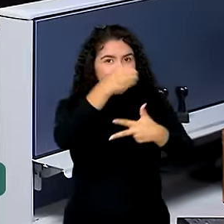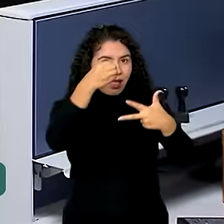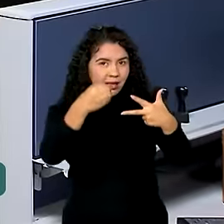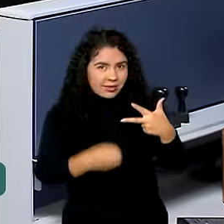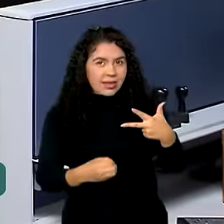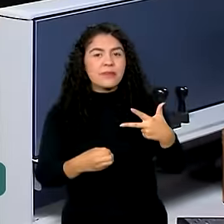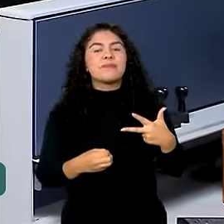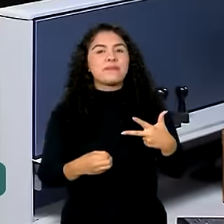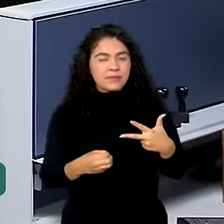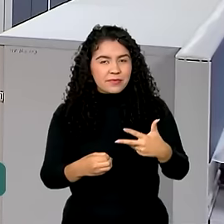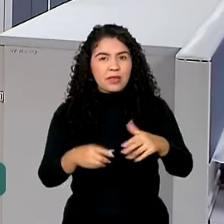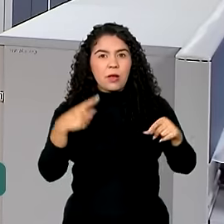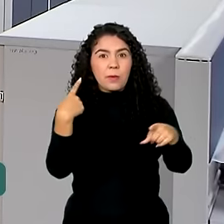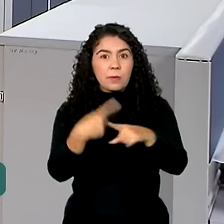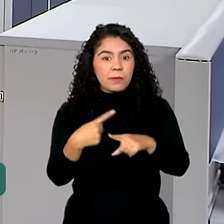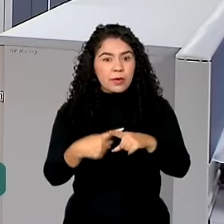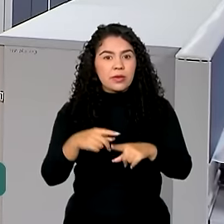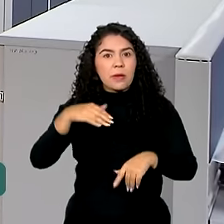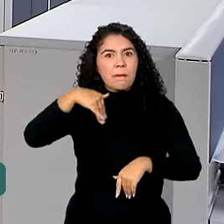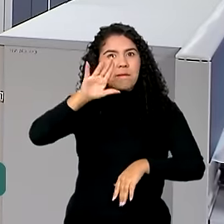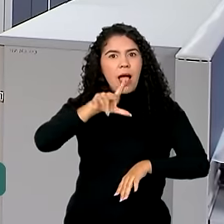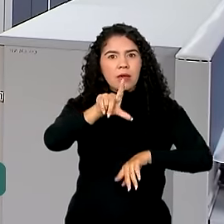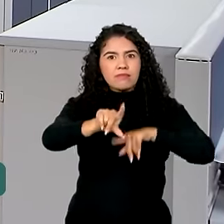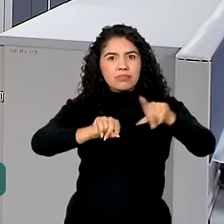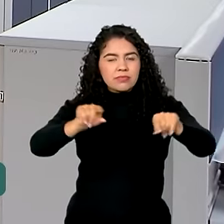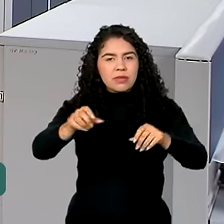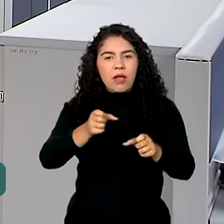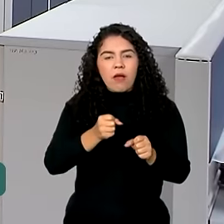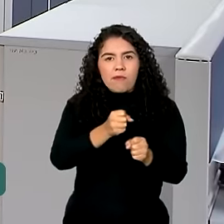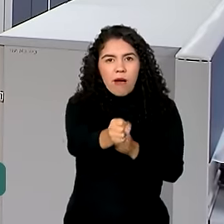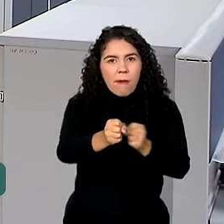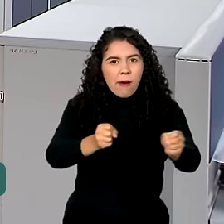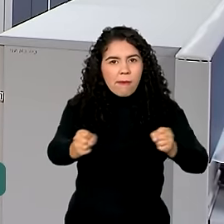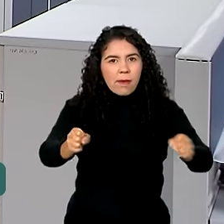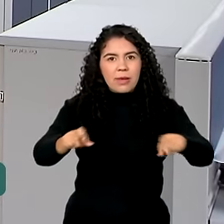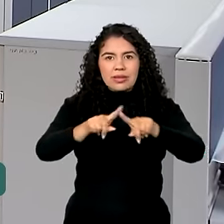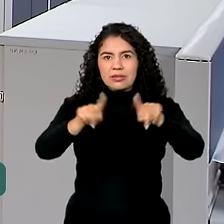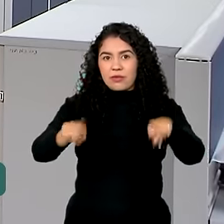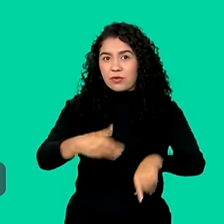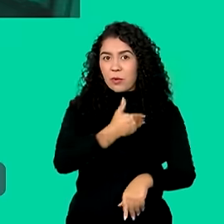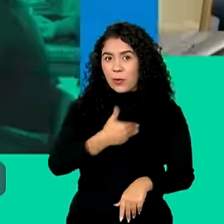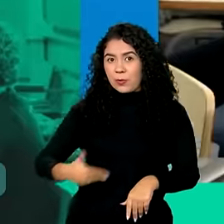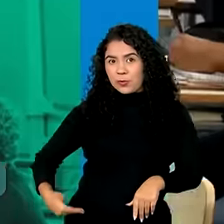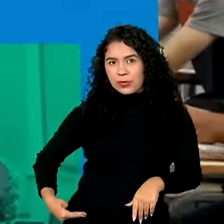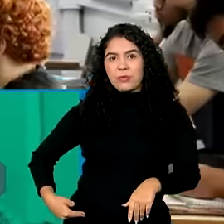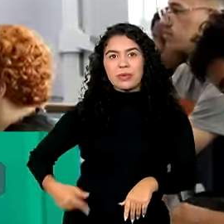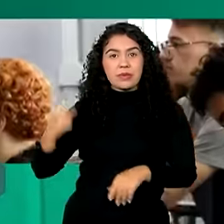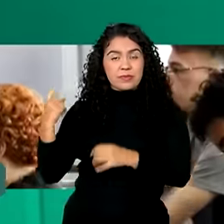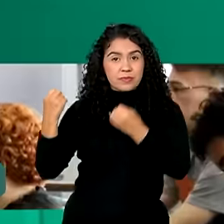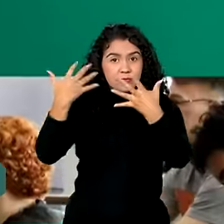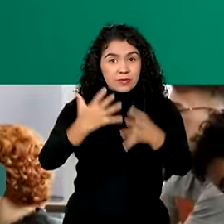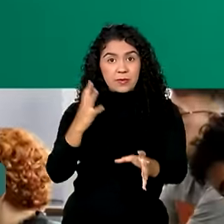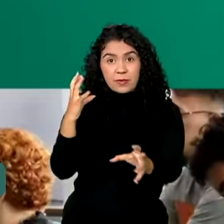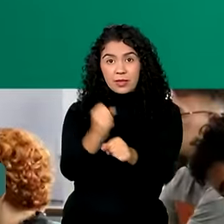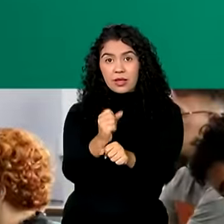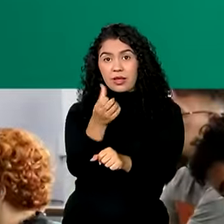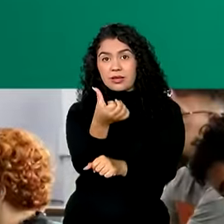maior processo seletivo para servidores públicos da história do país. São 6